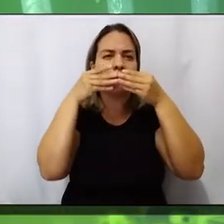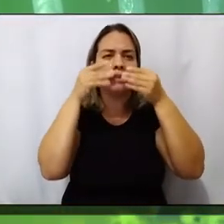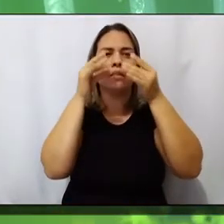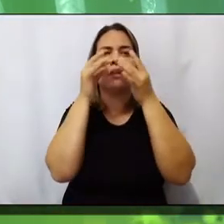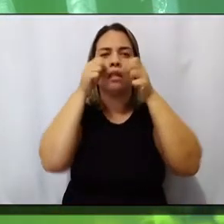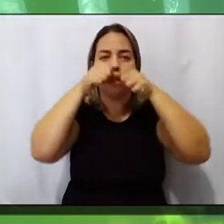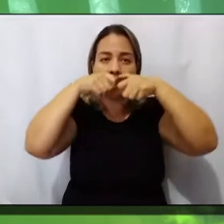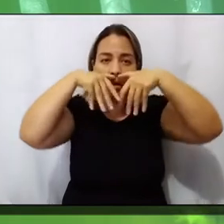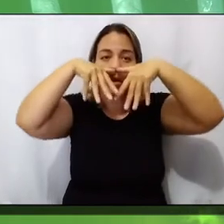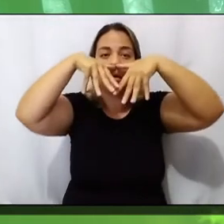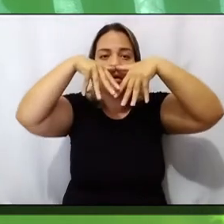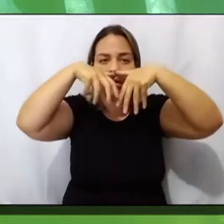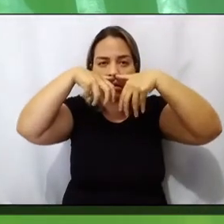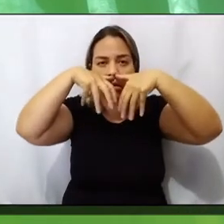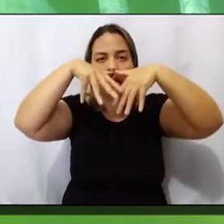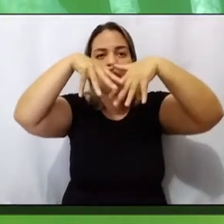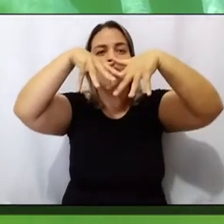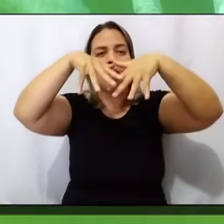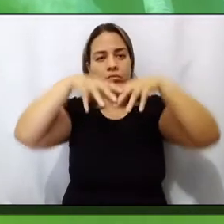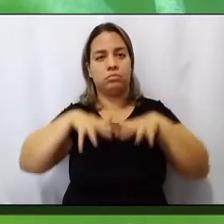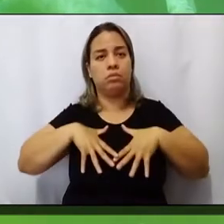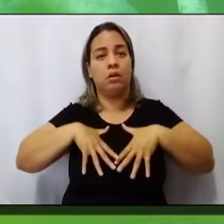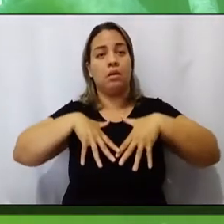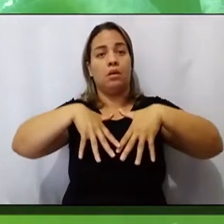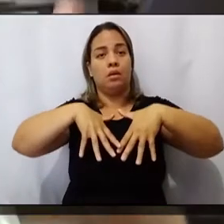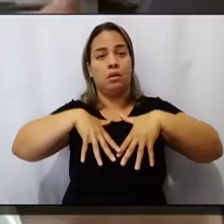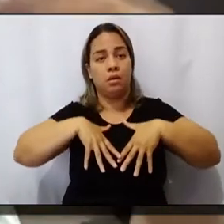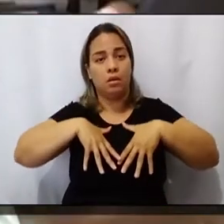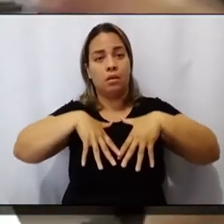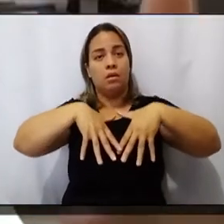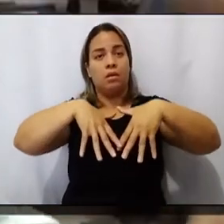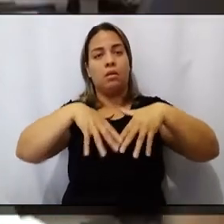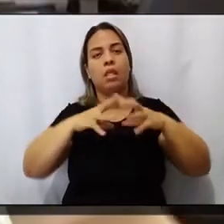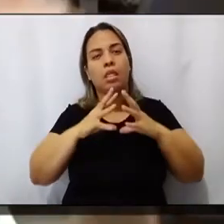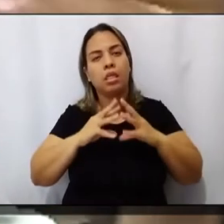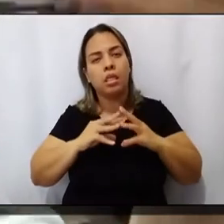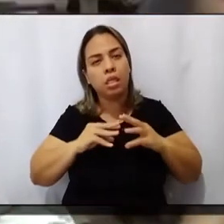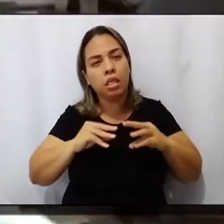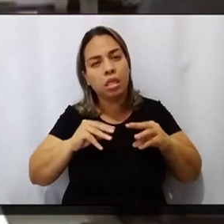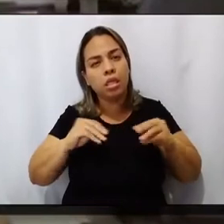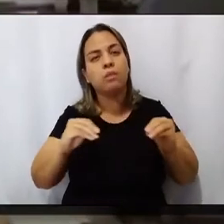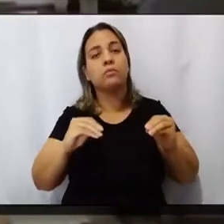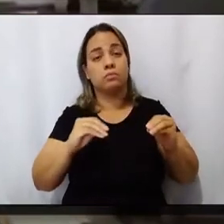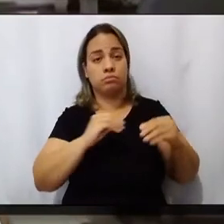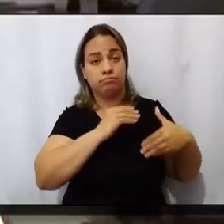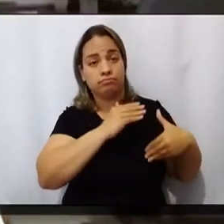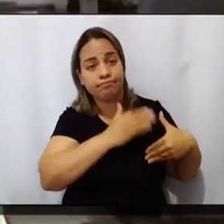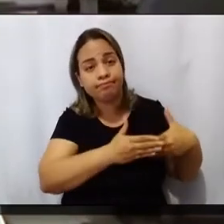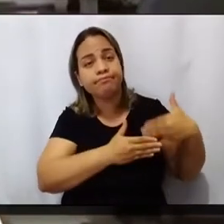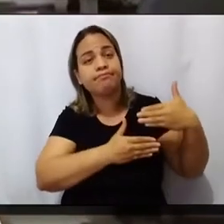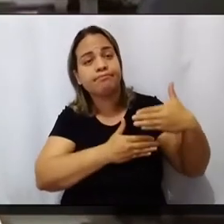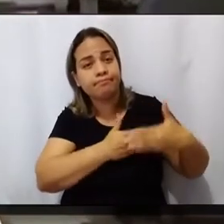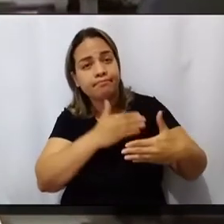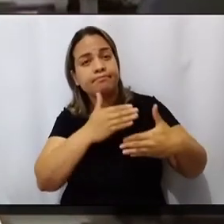eliminados pelas secreções respiratórias paulatinamente, devagarzinho, ao